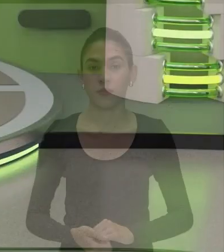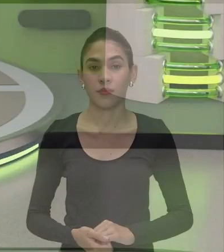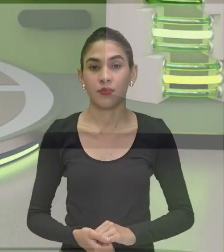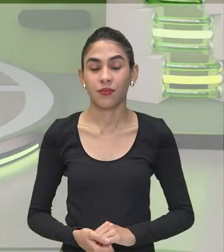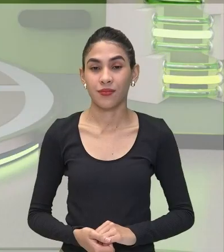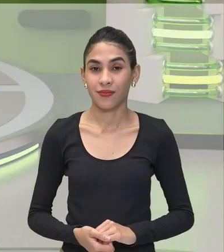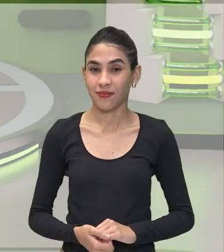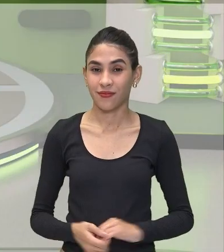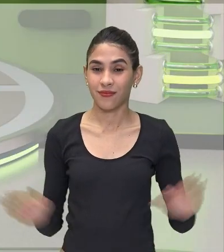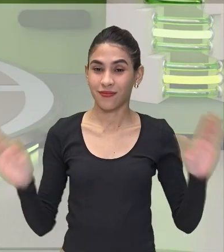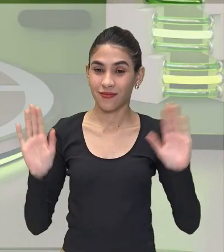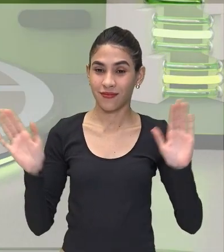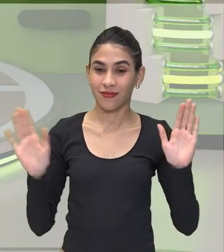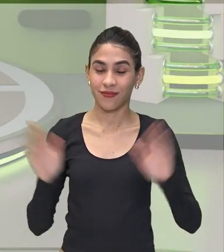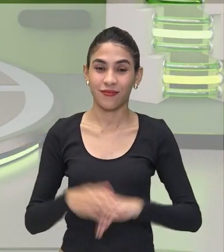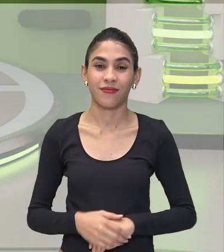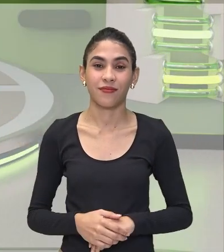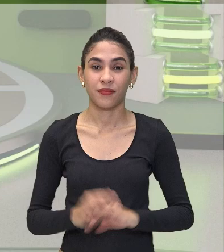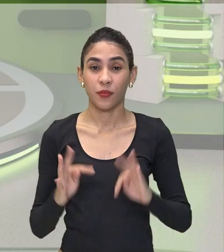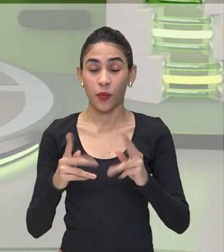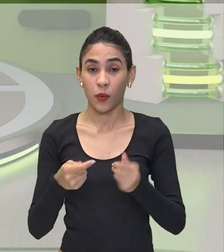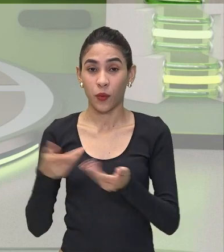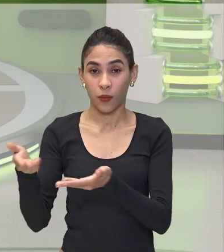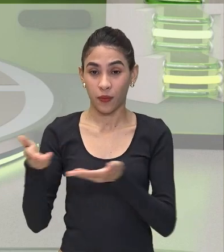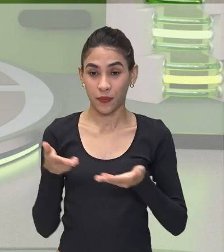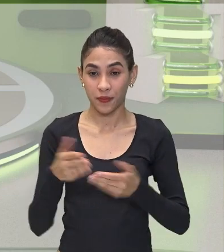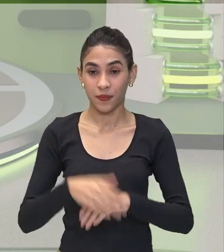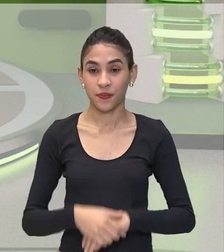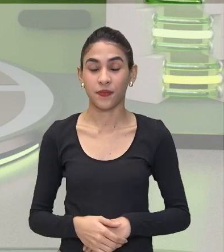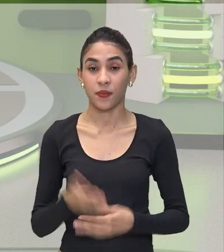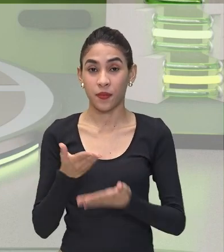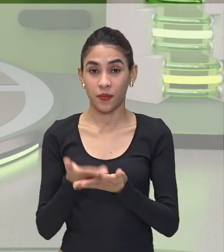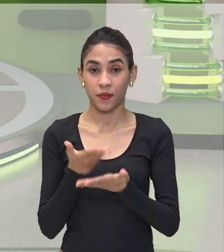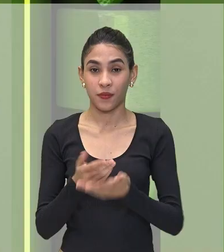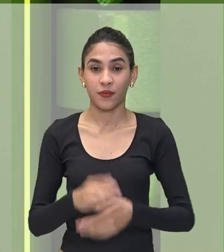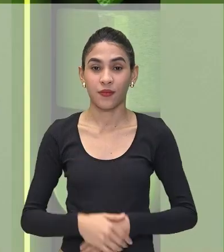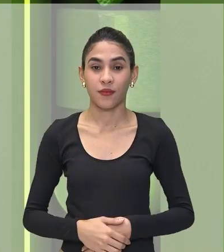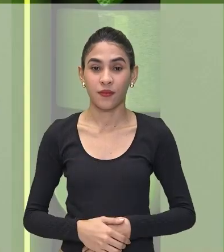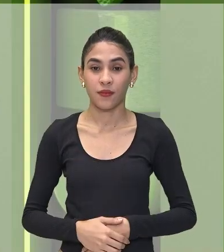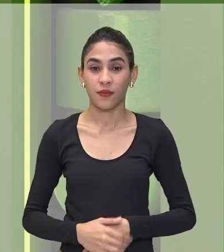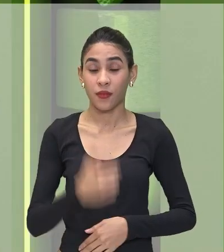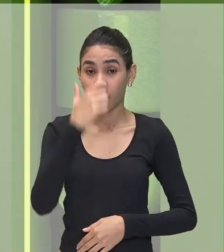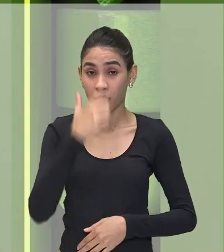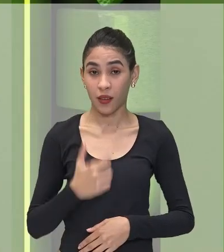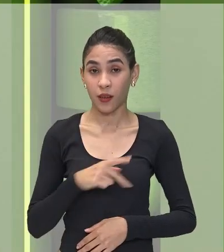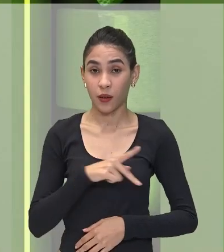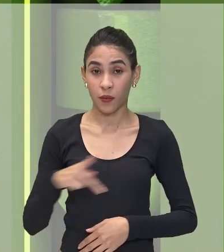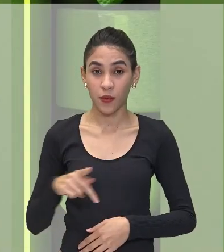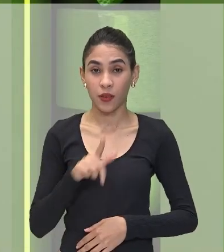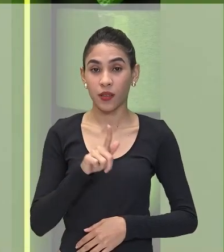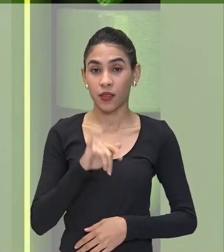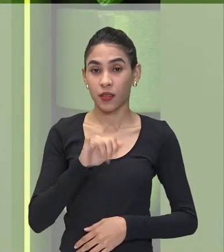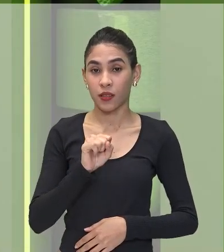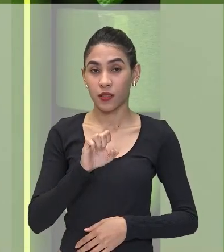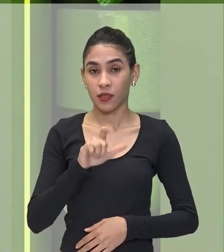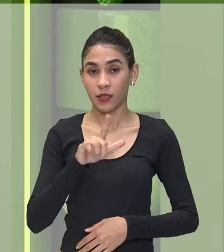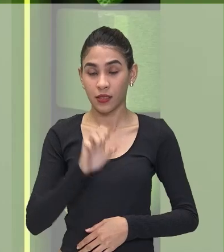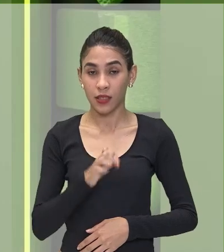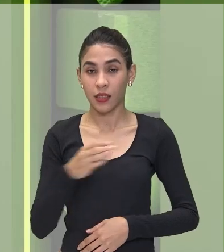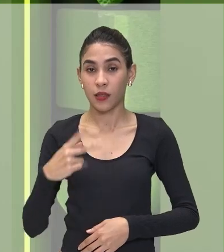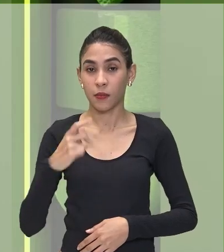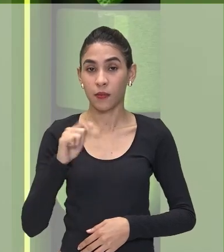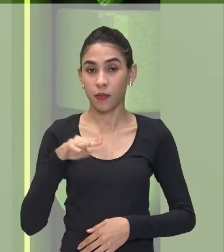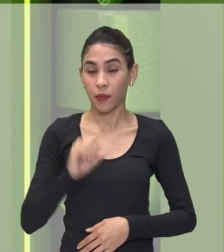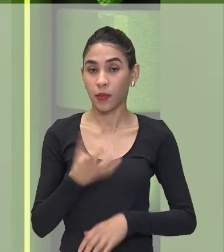Olá, sejam todos Bem-vindos a essa aula Eu sou a professora Gisele Palmeira Professora